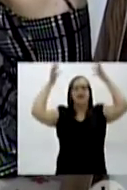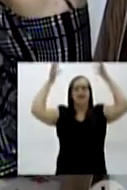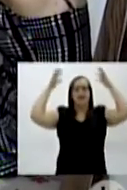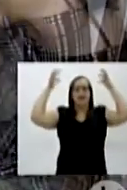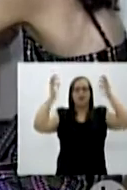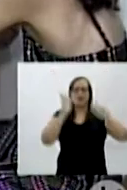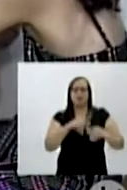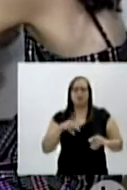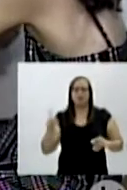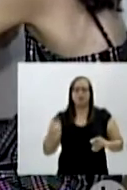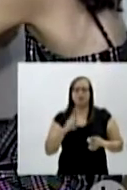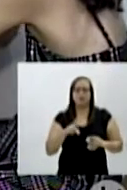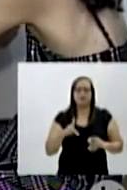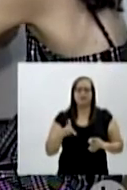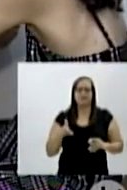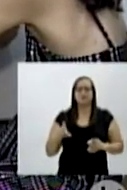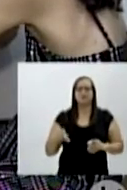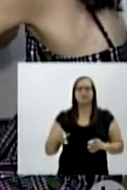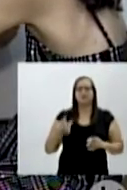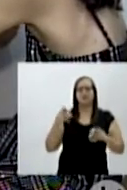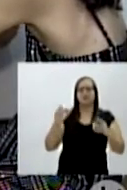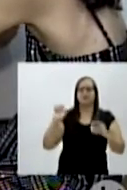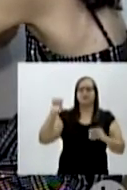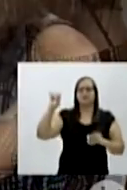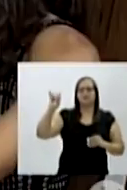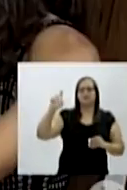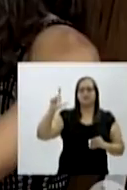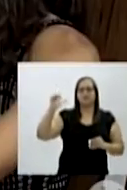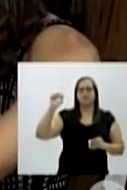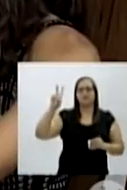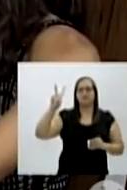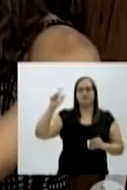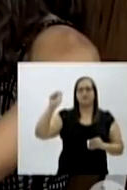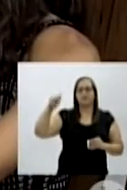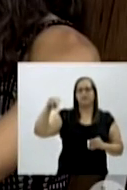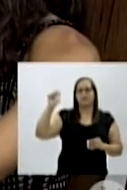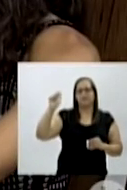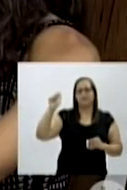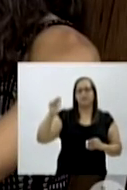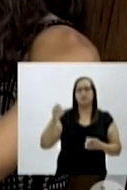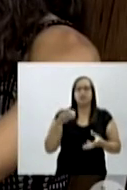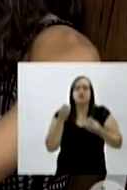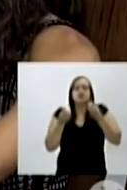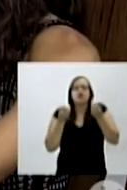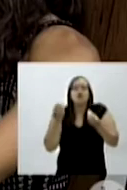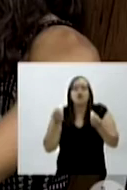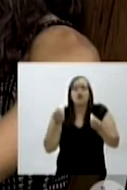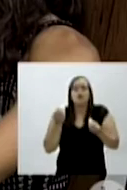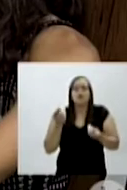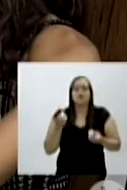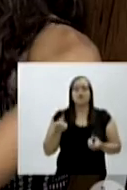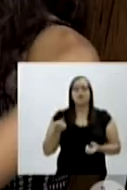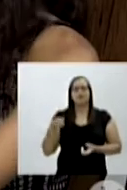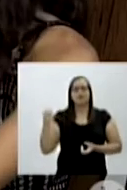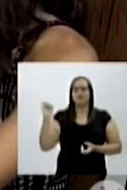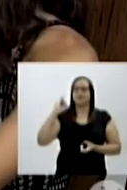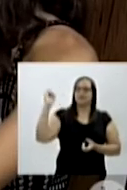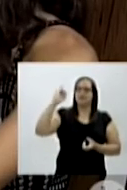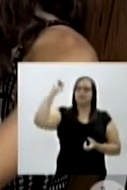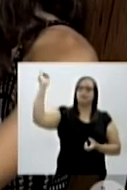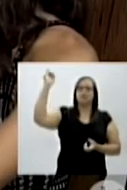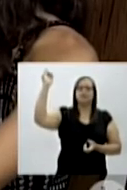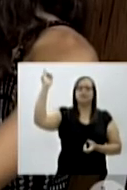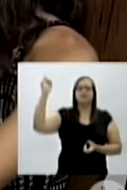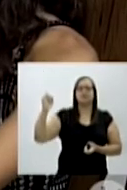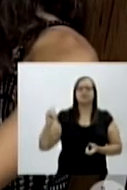Silvana permanece sempre presente. O quão importante foi para você a Silvana? Ah, me ajudou